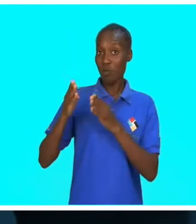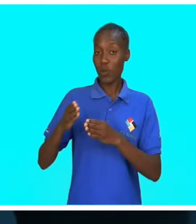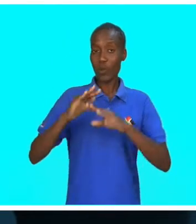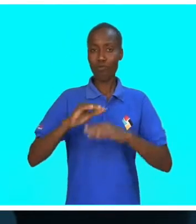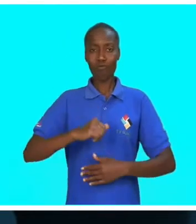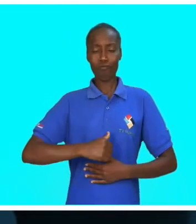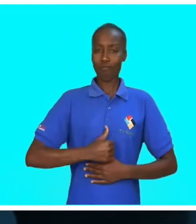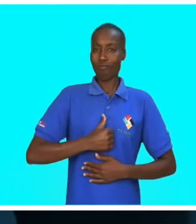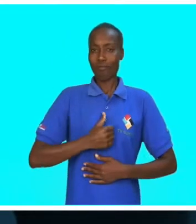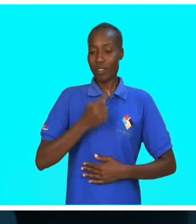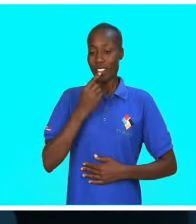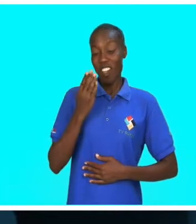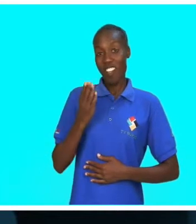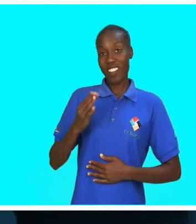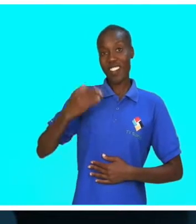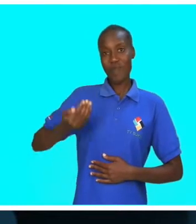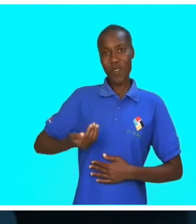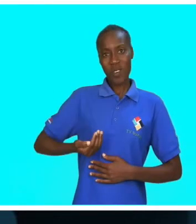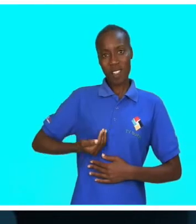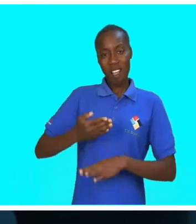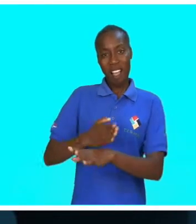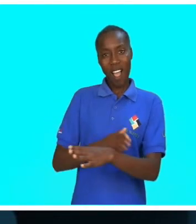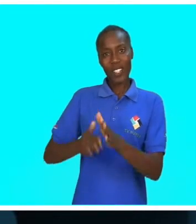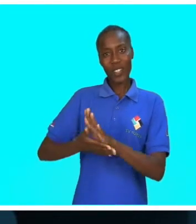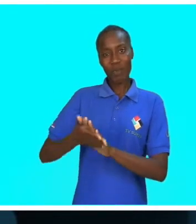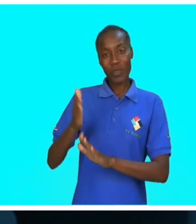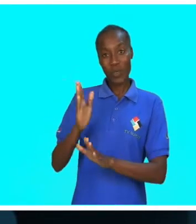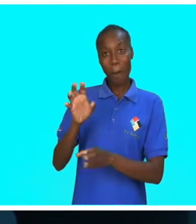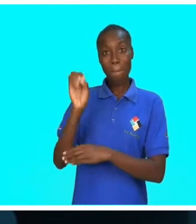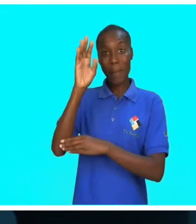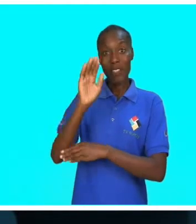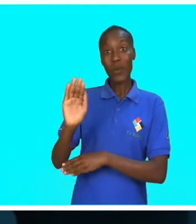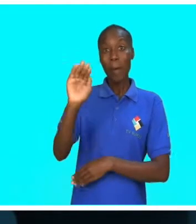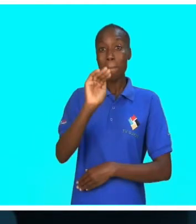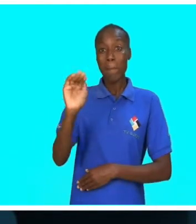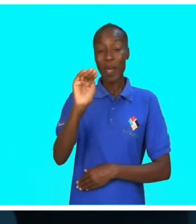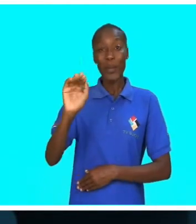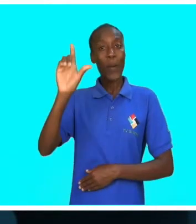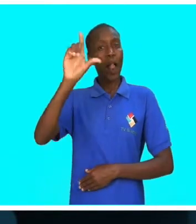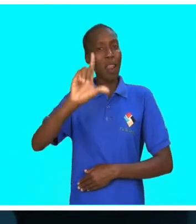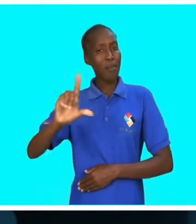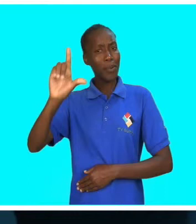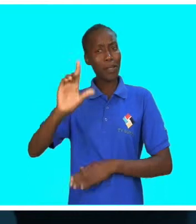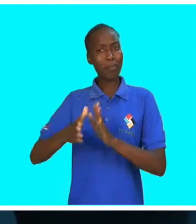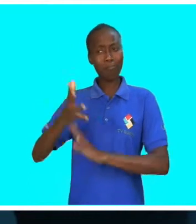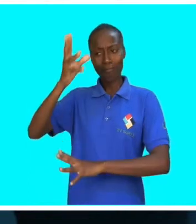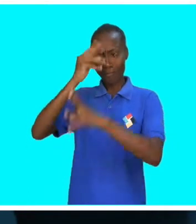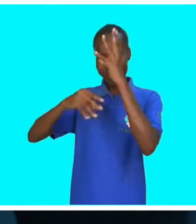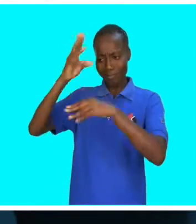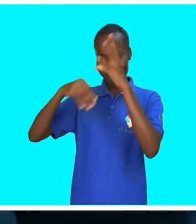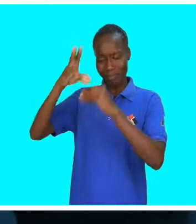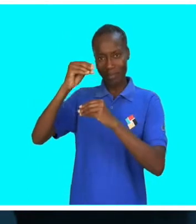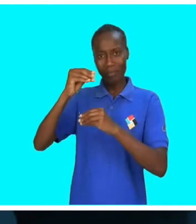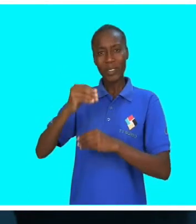orgulha-nos bastante, porque é uma jogadora que saiu da missão de basquete no bairro da Liberdade, aprendeu,